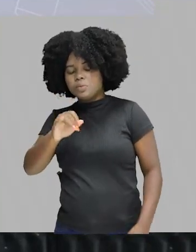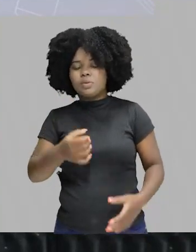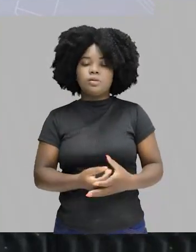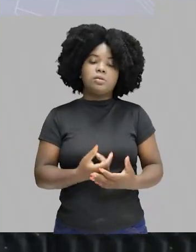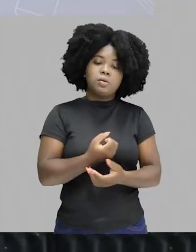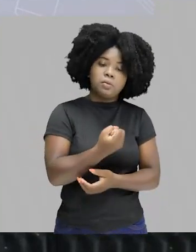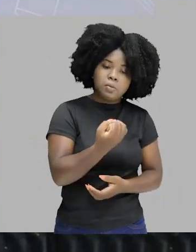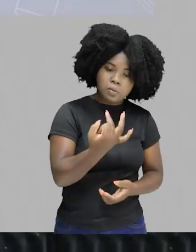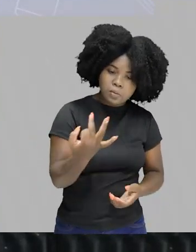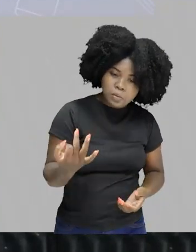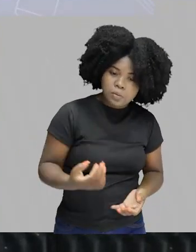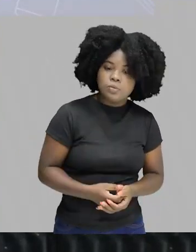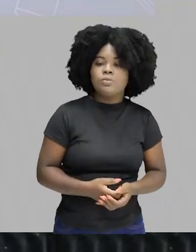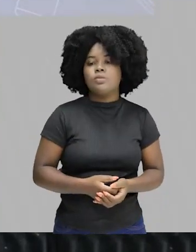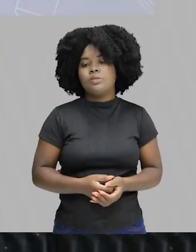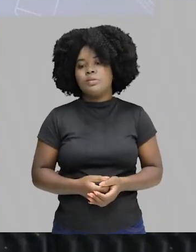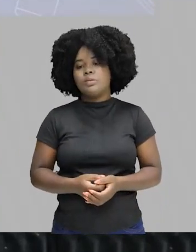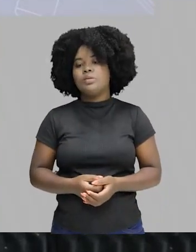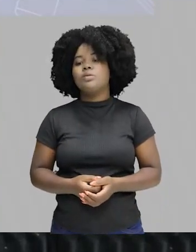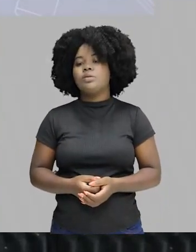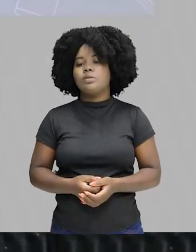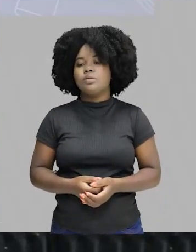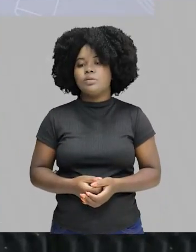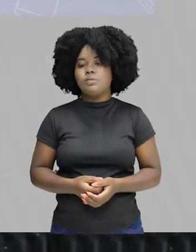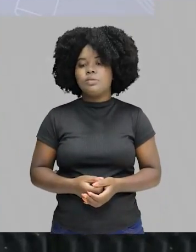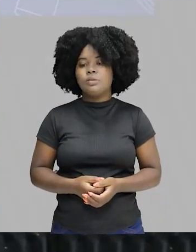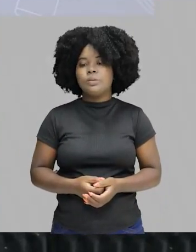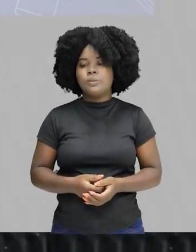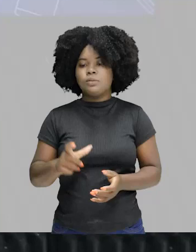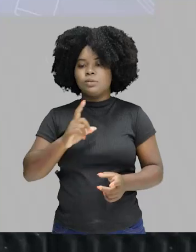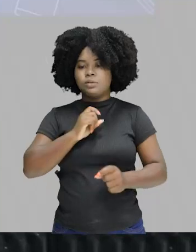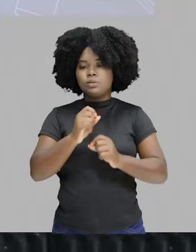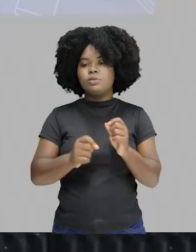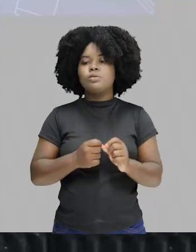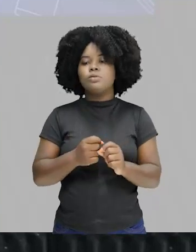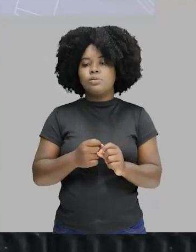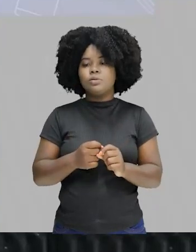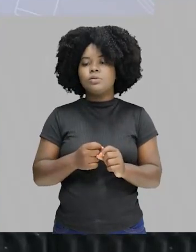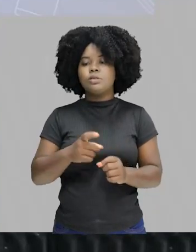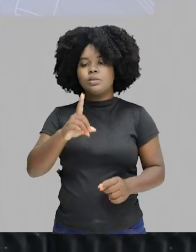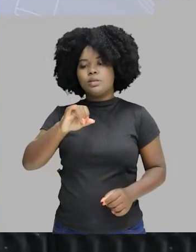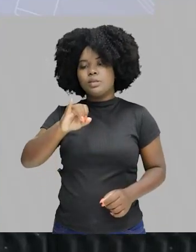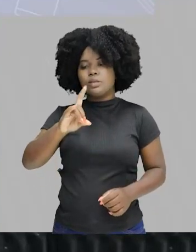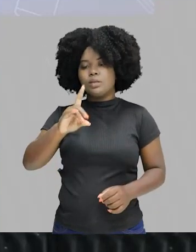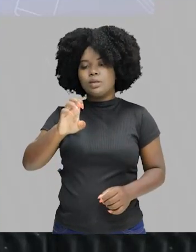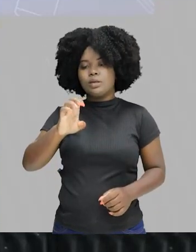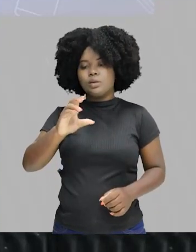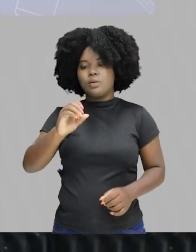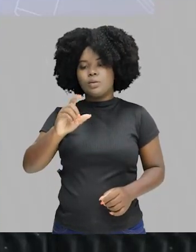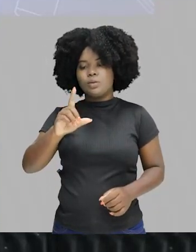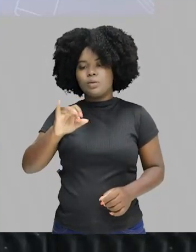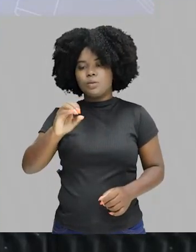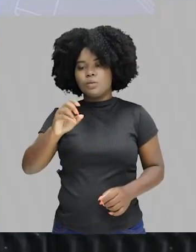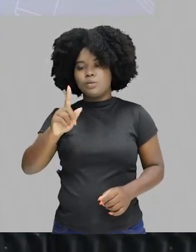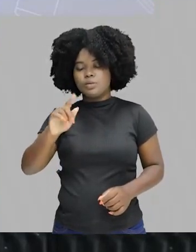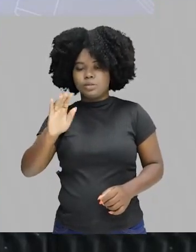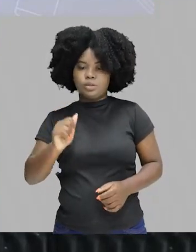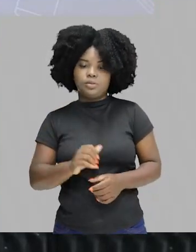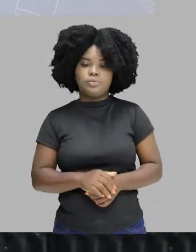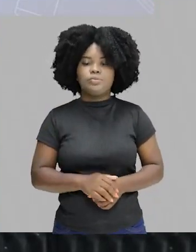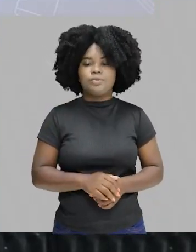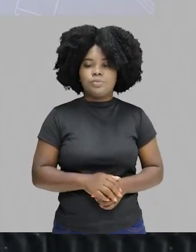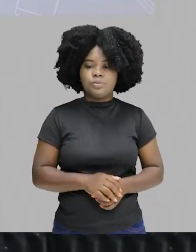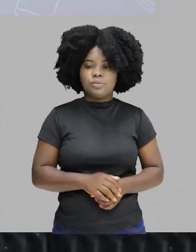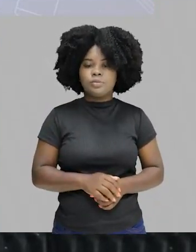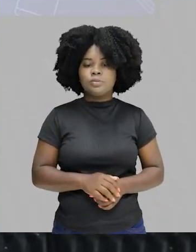ideologias políticas, que na substancial isso é mais difícil. Na formal, nós temos isso. Autonomia dos